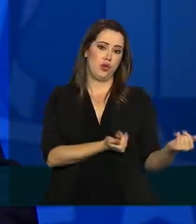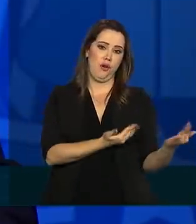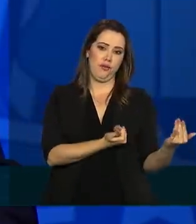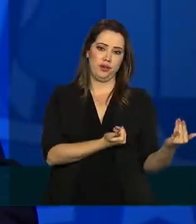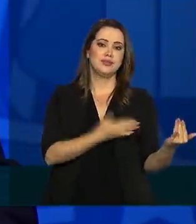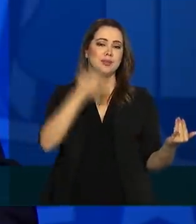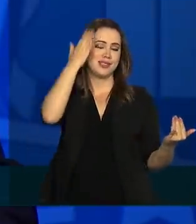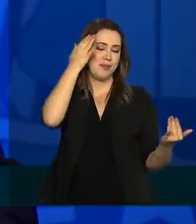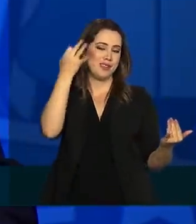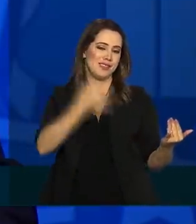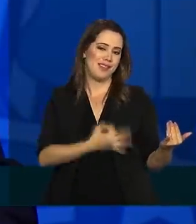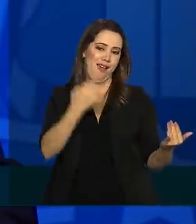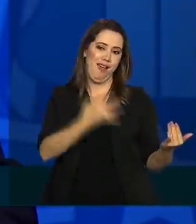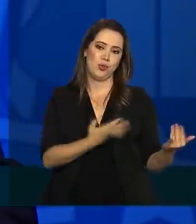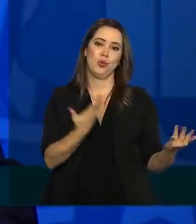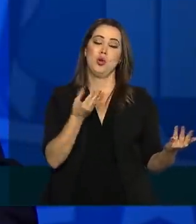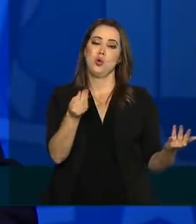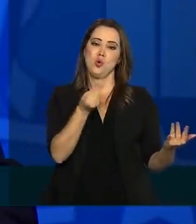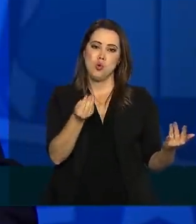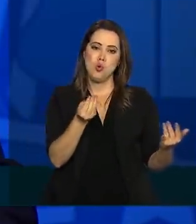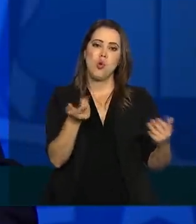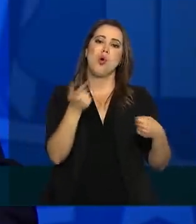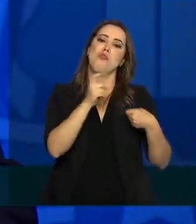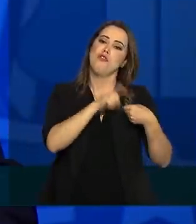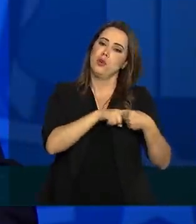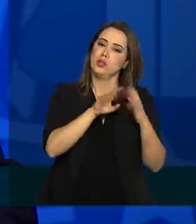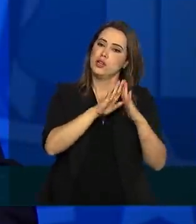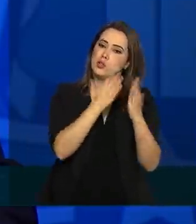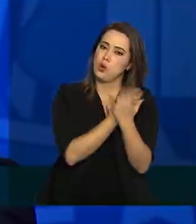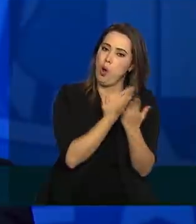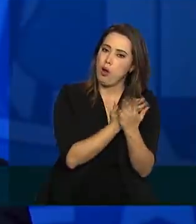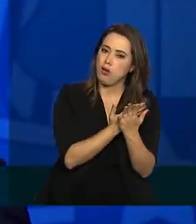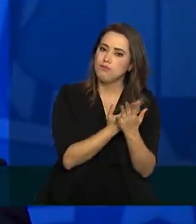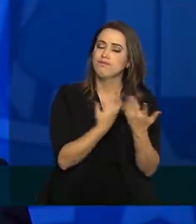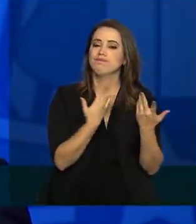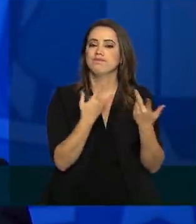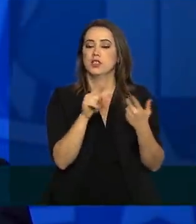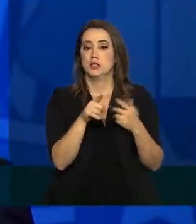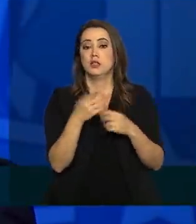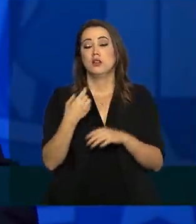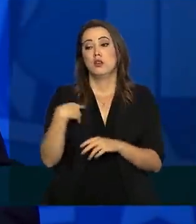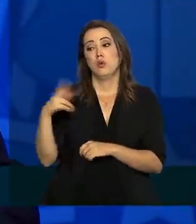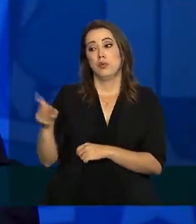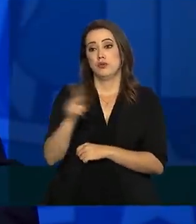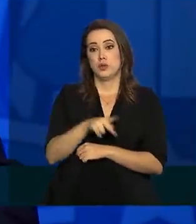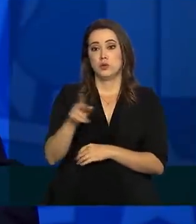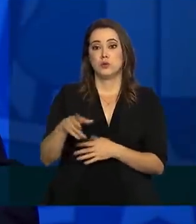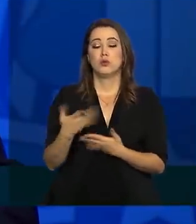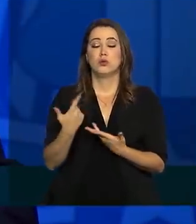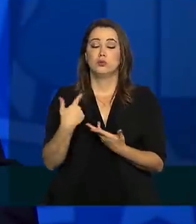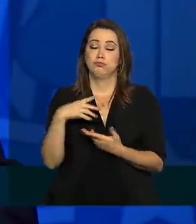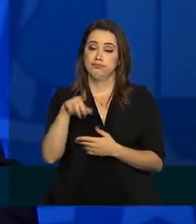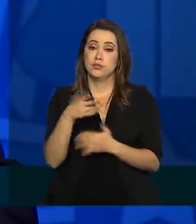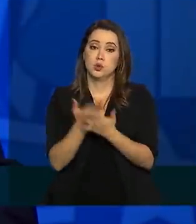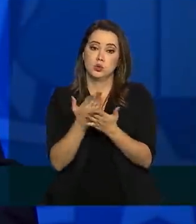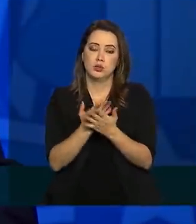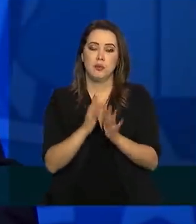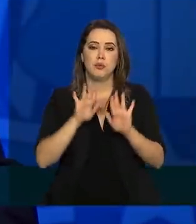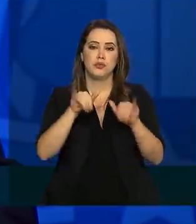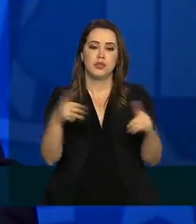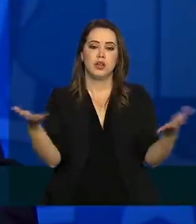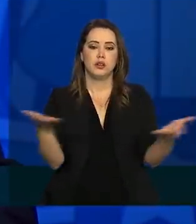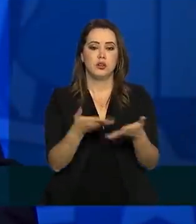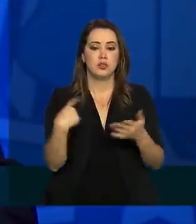aulas. Demos uma boa lição de casa para o professor e contamos com a UFPEL. Para encerrar minha fala,